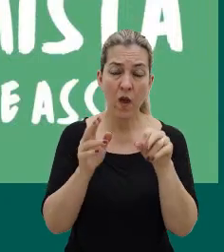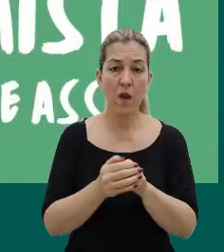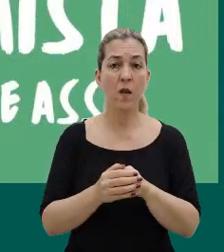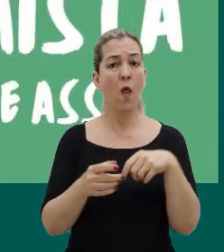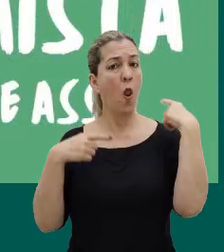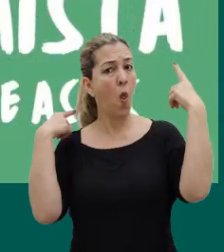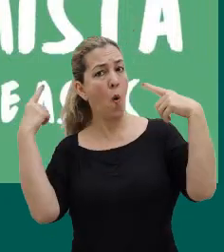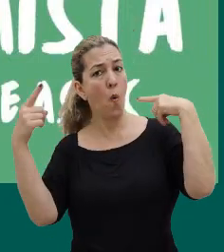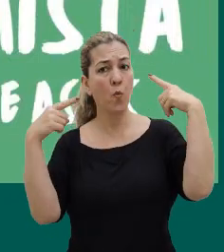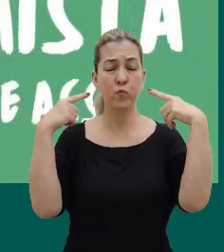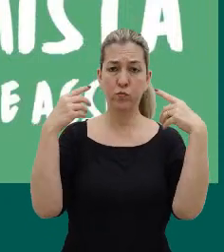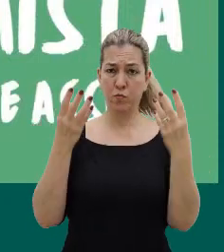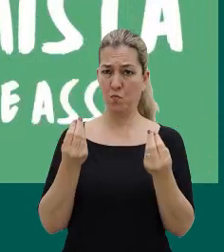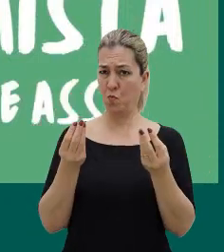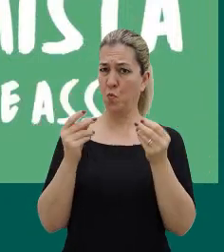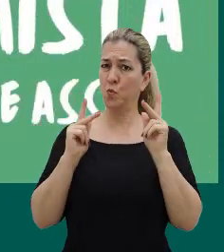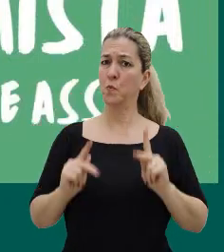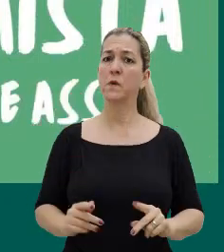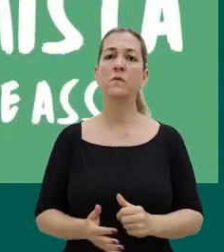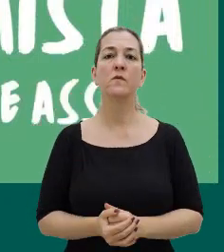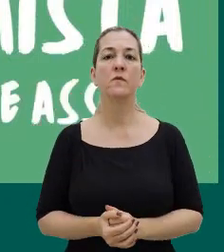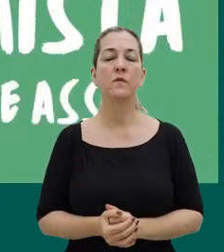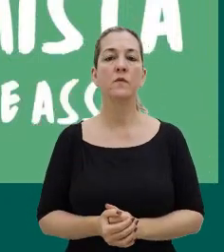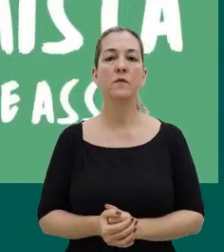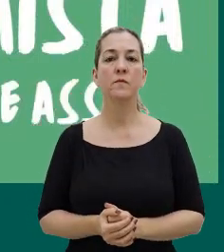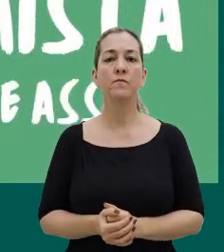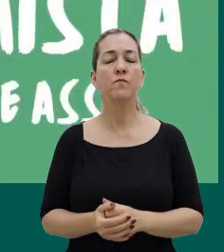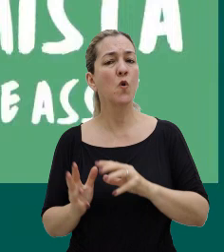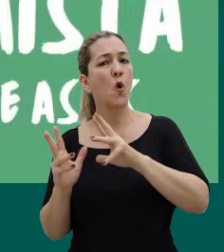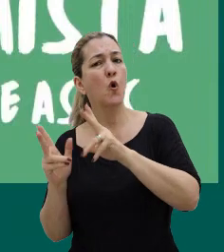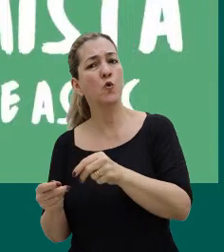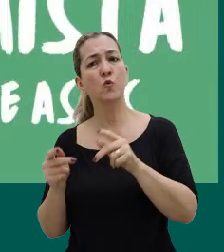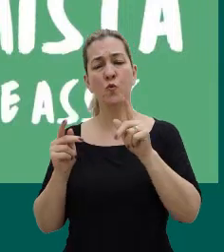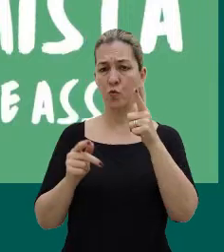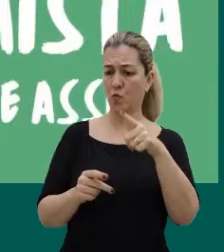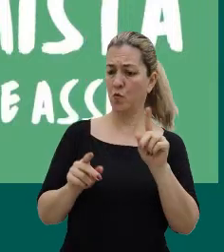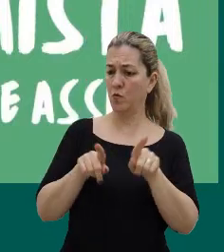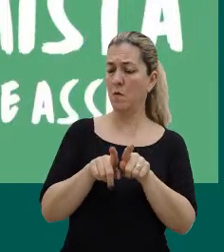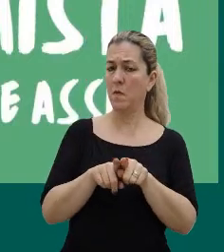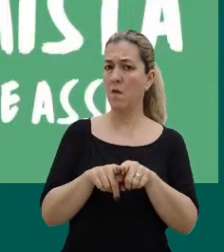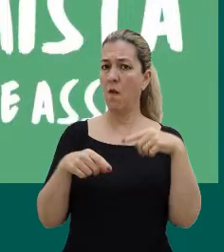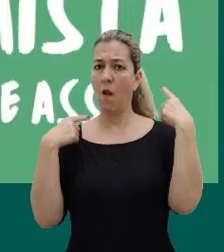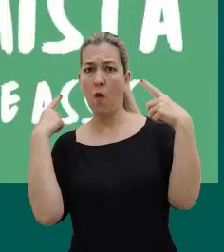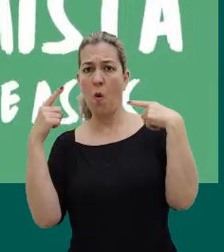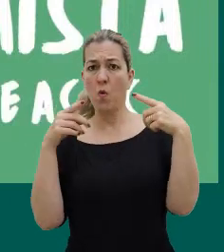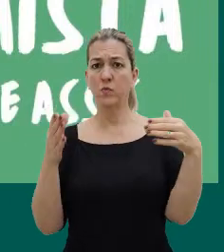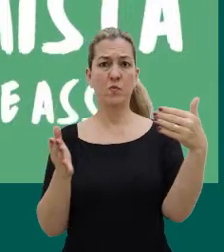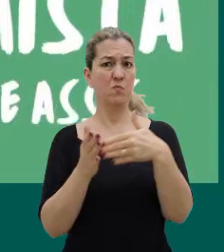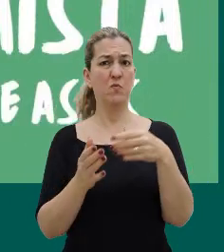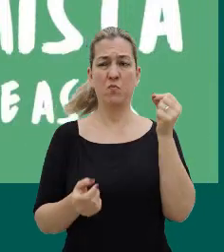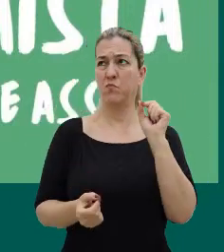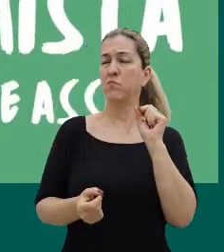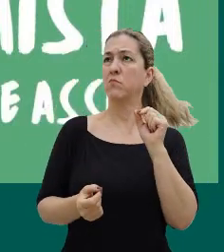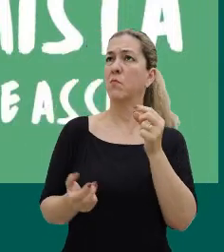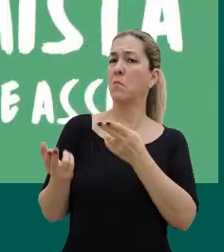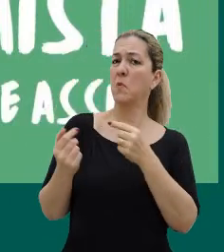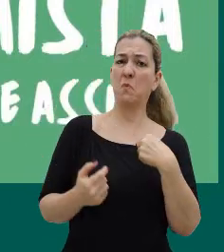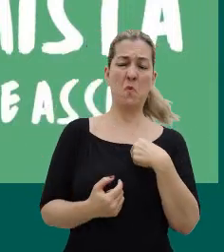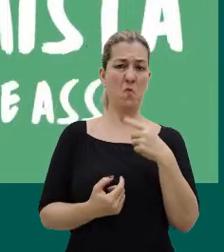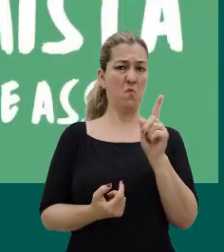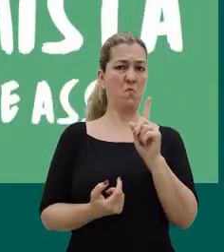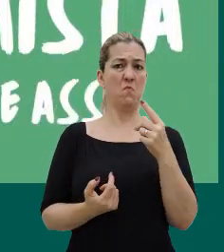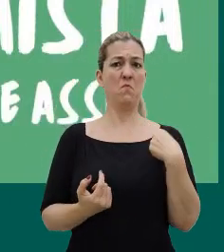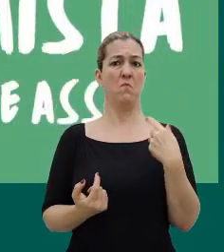loucura em muitas pessoas. Todos os outros, então, estavam loucos até então, menos ele,